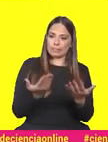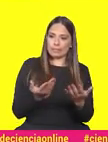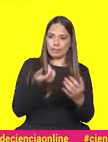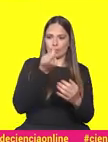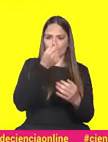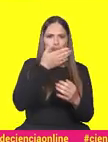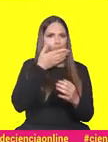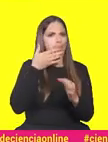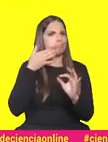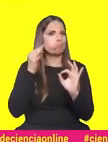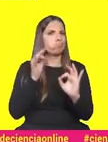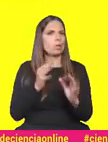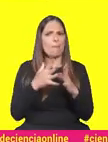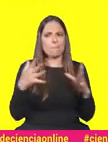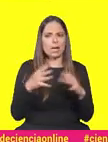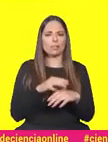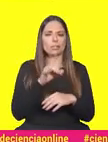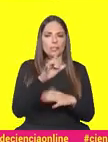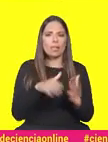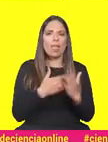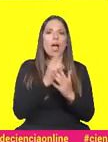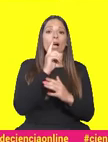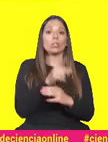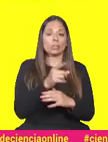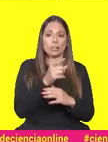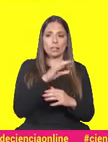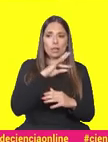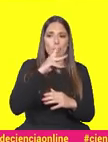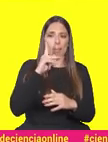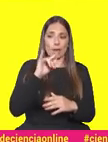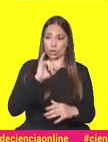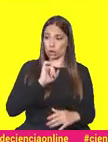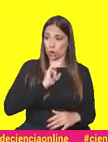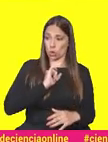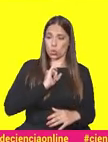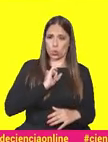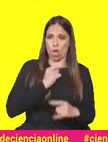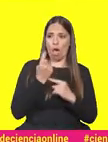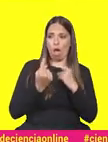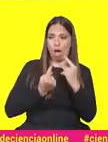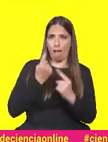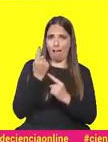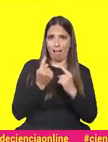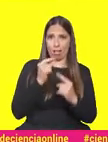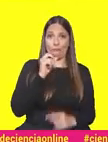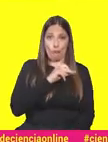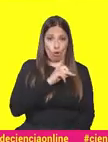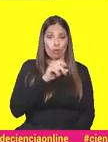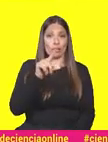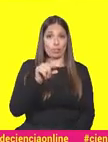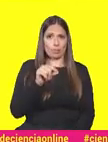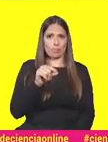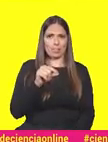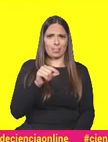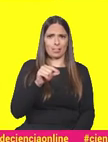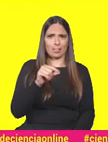usabilidade muito maior. O que é que vai fazer? Vai fazer com que os nossos pais e alguns que ainda têm os nossos avós, que